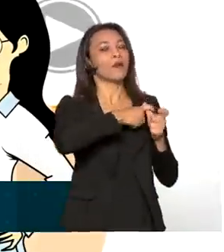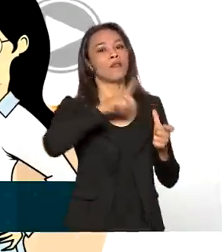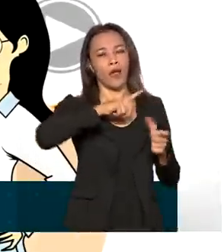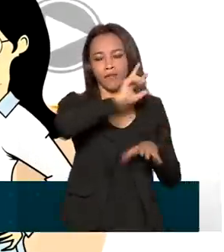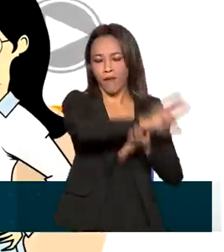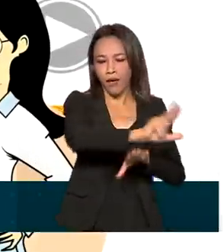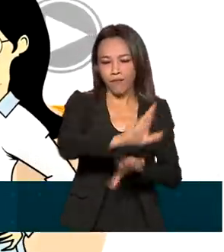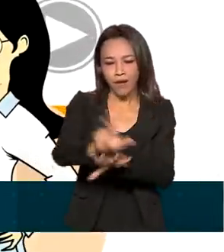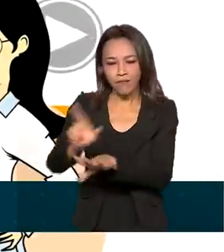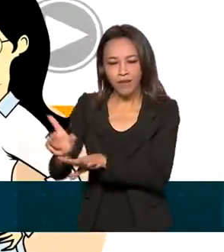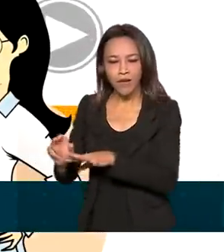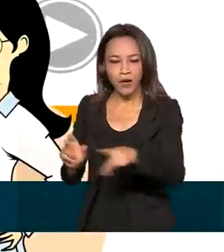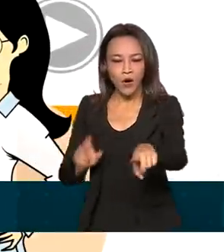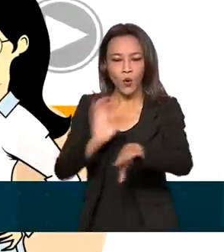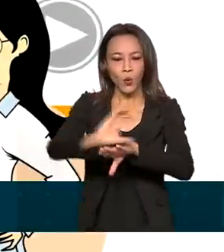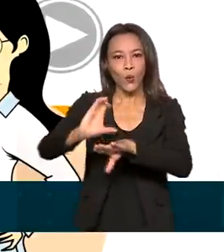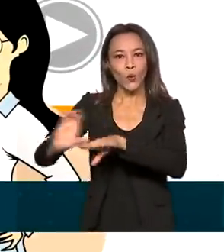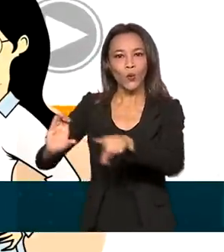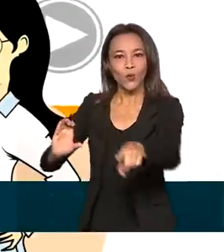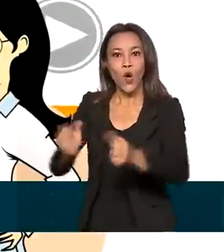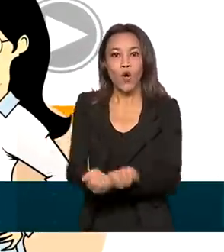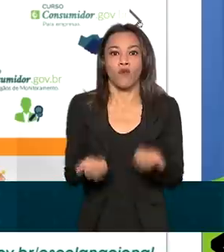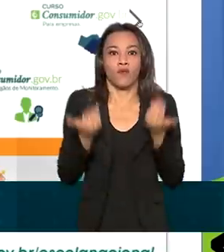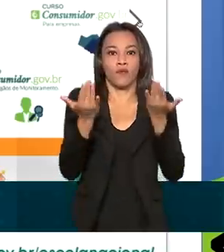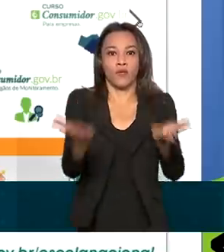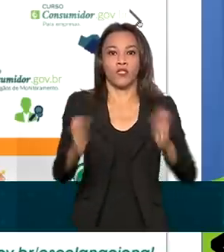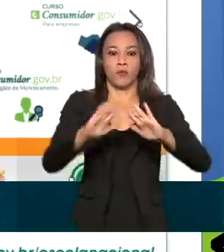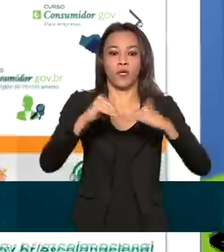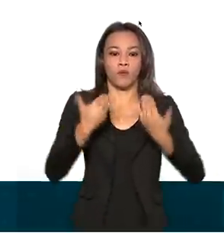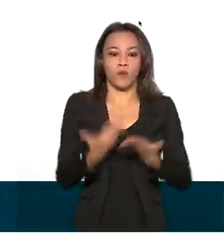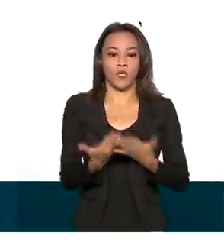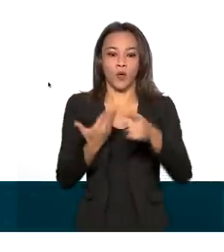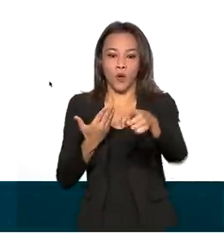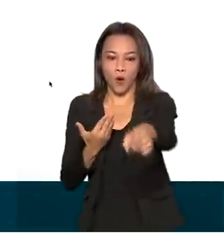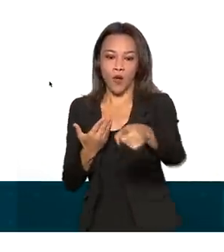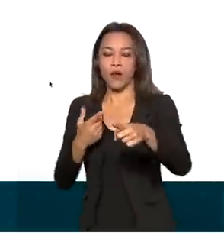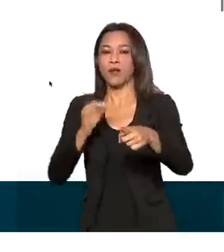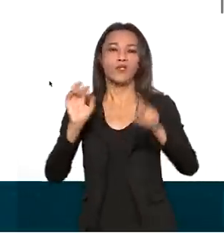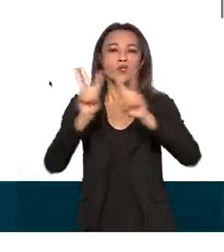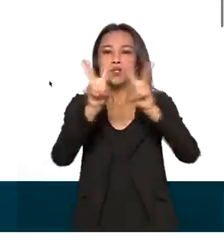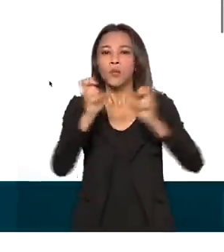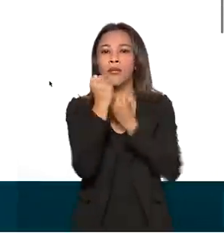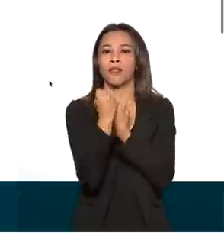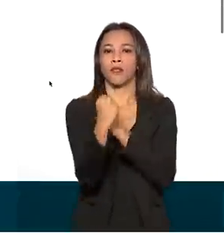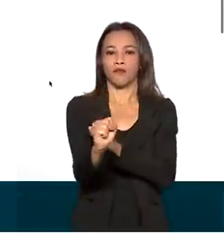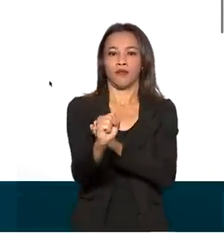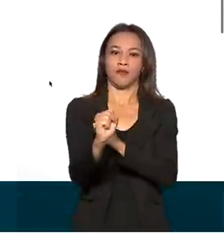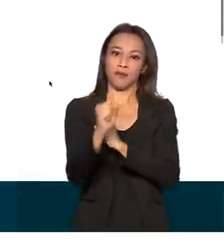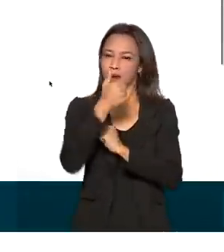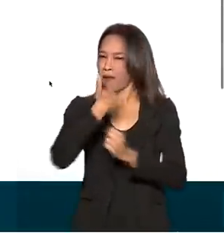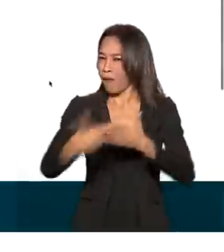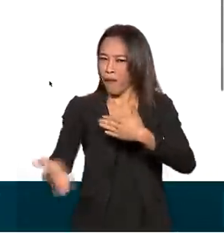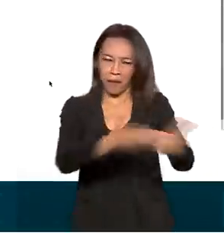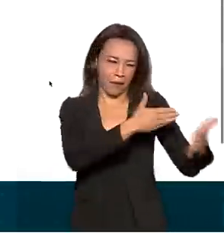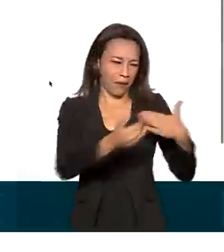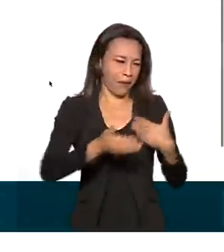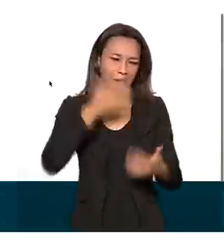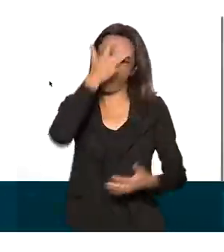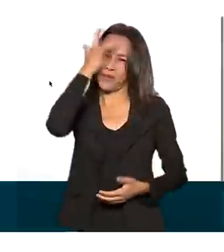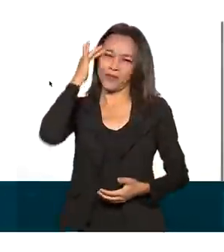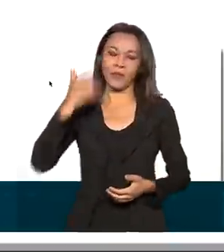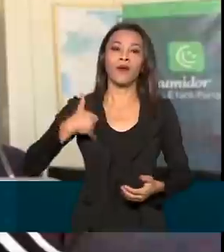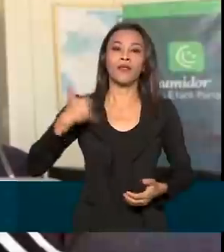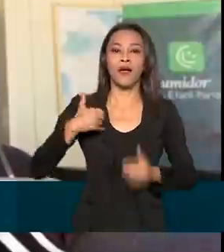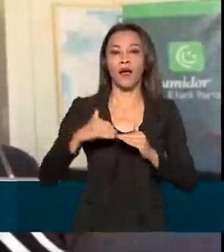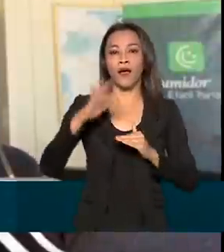cursos online oferecidos pela Escola Nacional de Defesa do Consumidor para qualquer cidadão com mais de 16